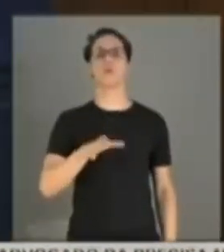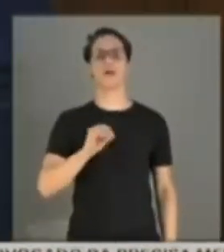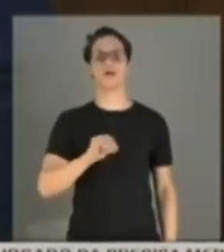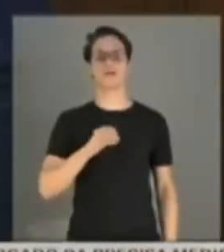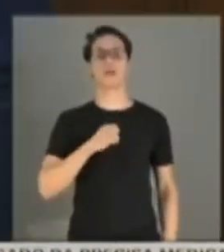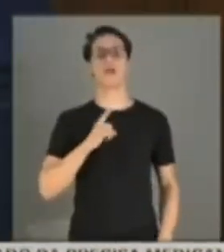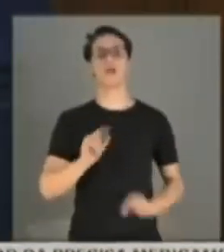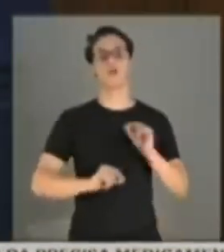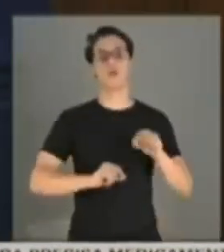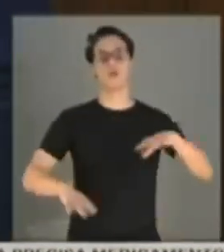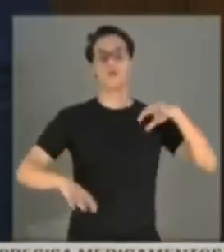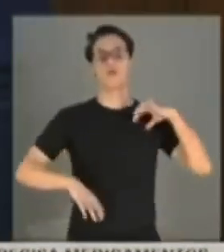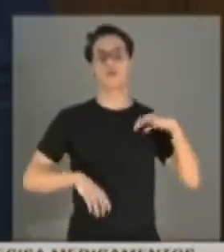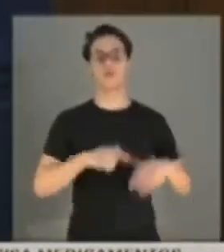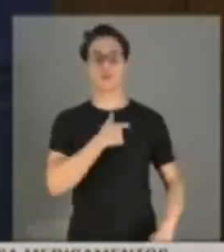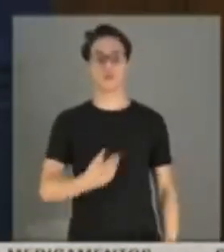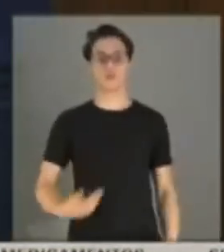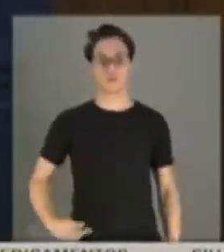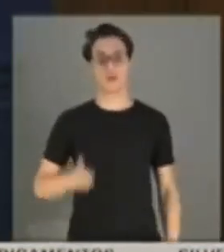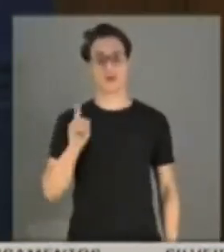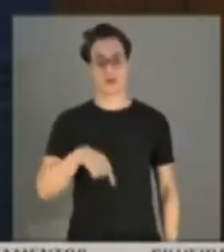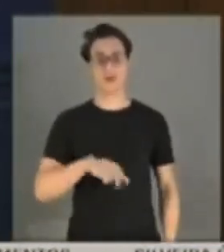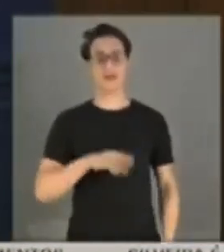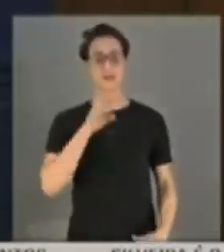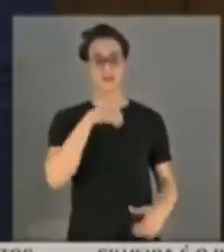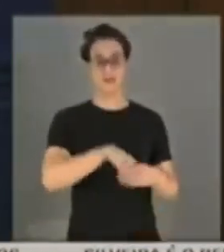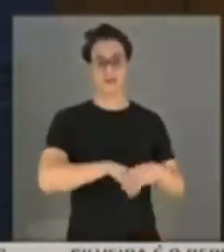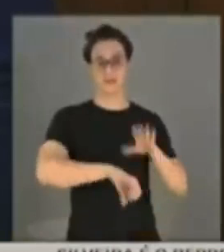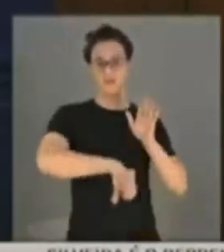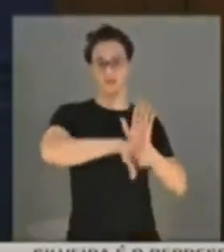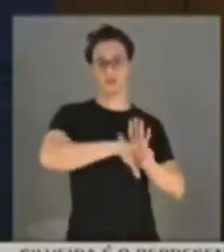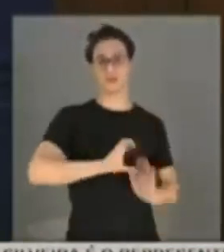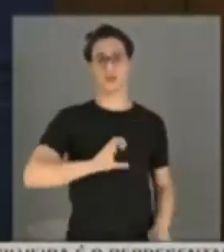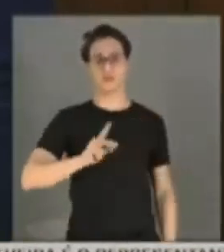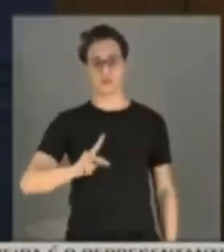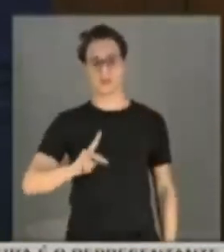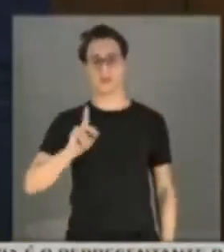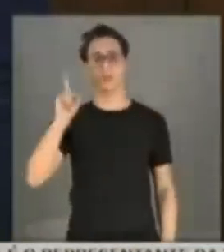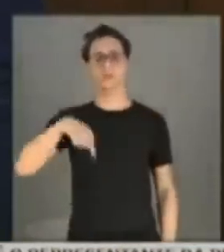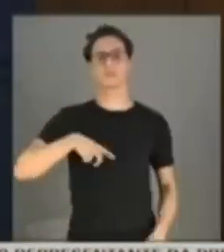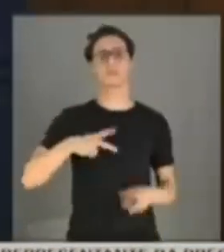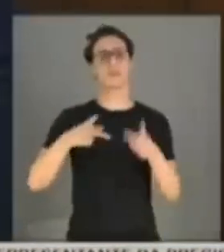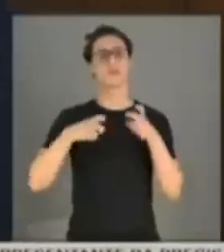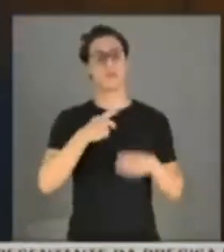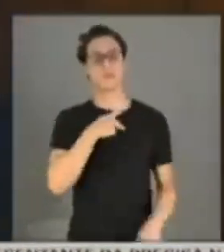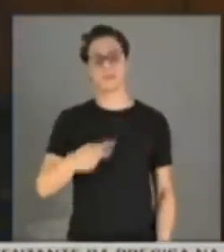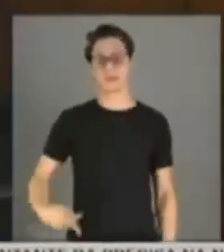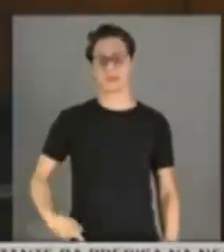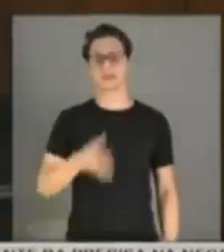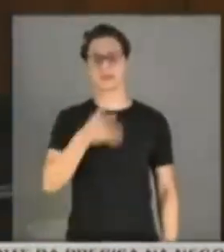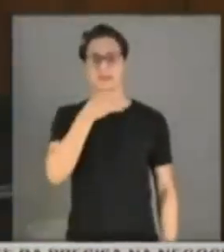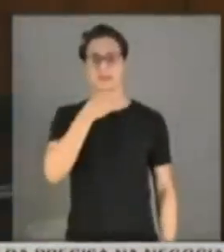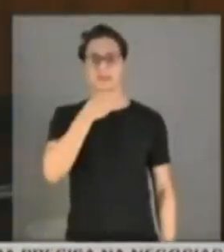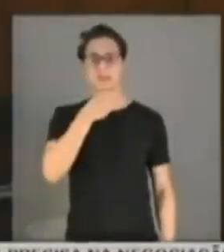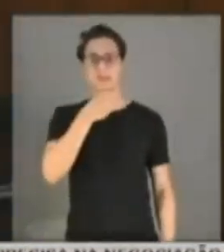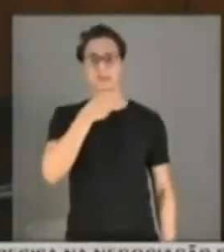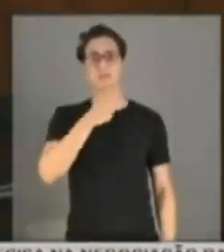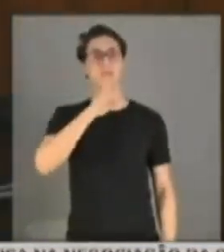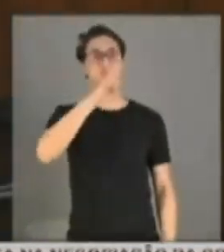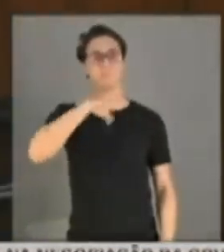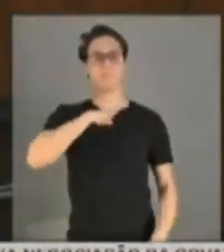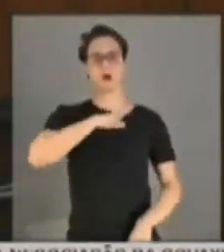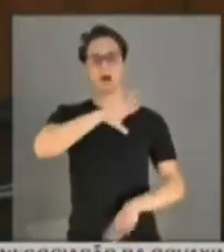Previsto no artigo 328 do Código Penal. Aqui foi verificado que o presidente demorou em atender Manaus.